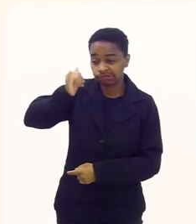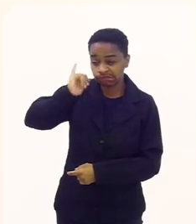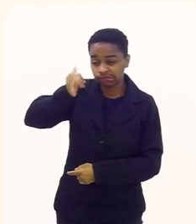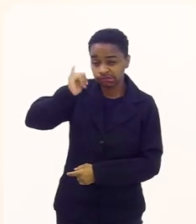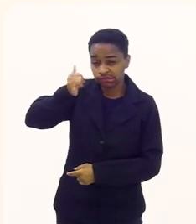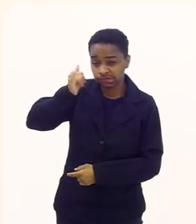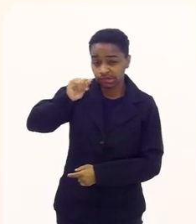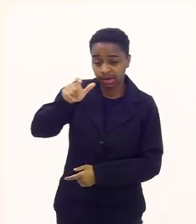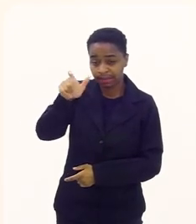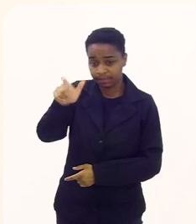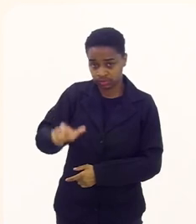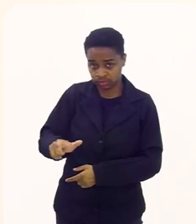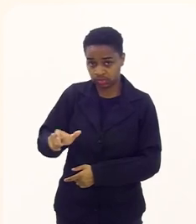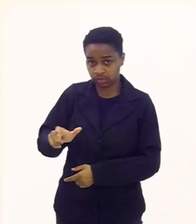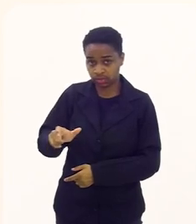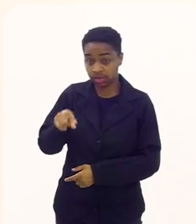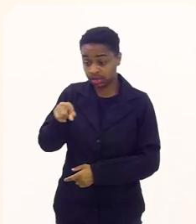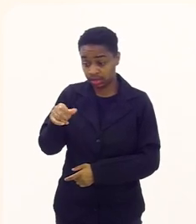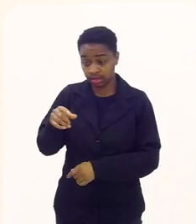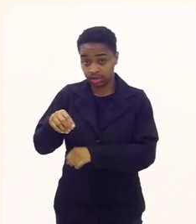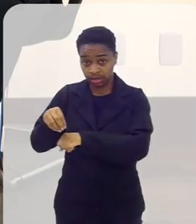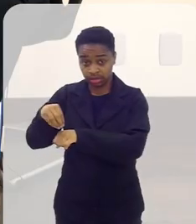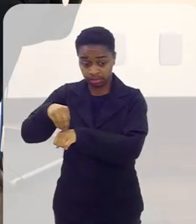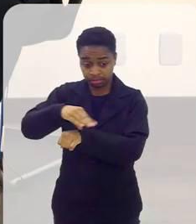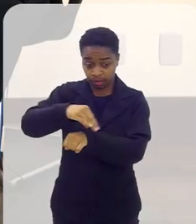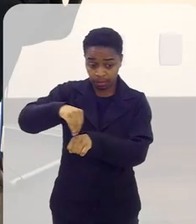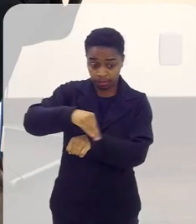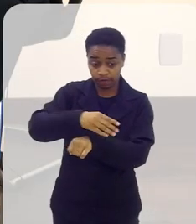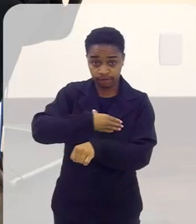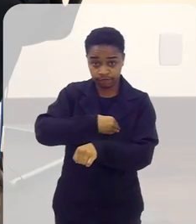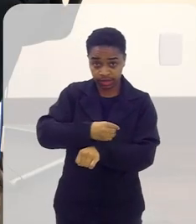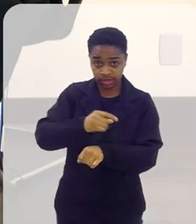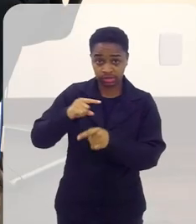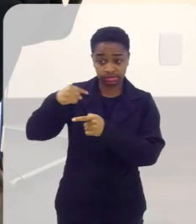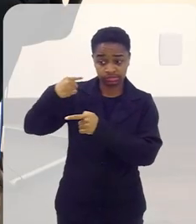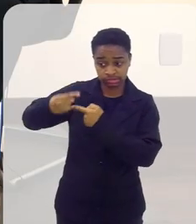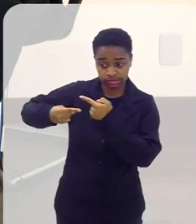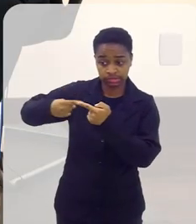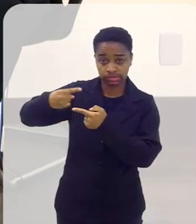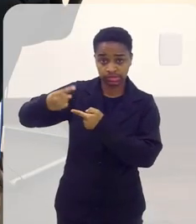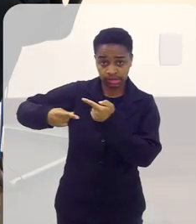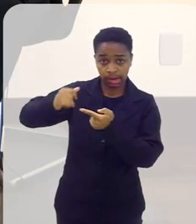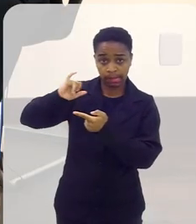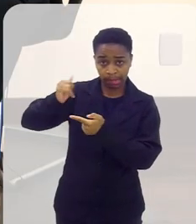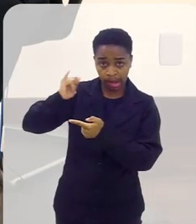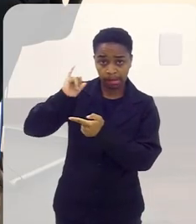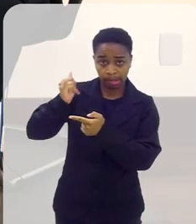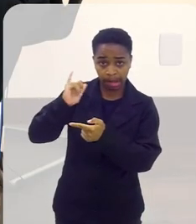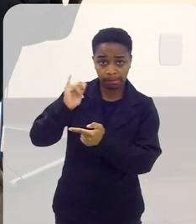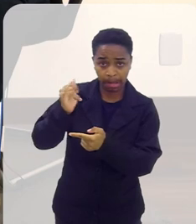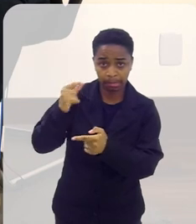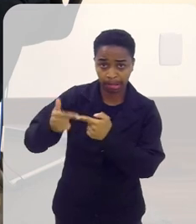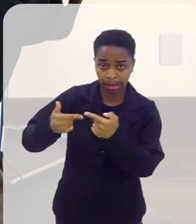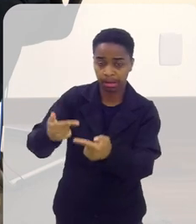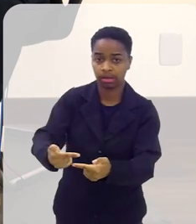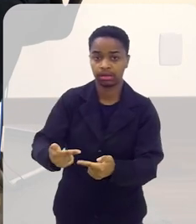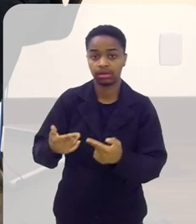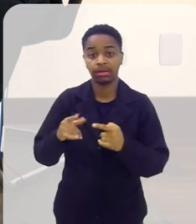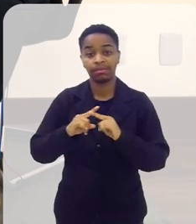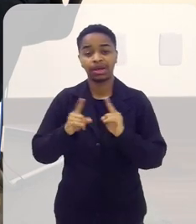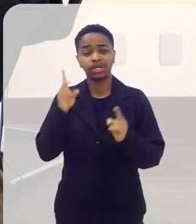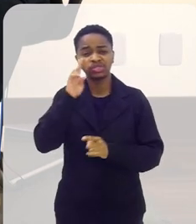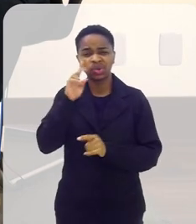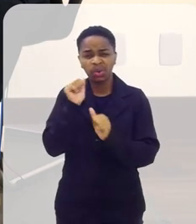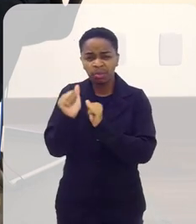história foi incutida na cabeça da pessoa esse pai passou para o filho que passou para o filho que passou para o outro e foi